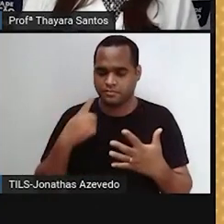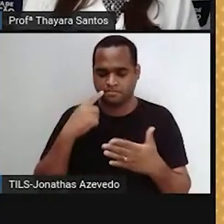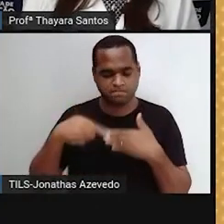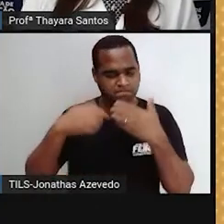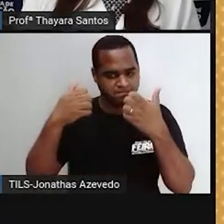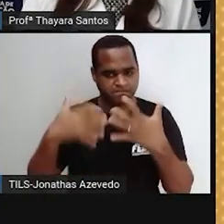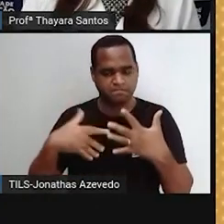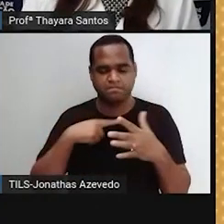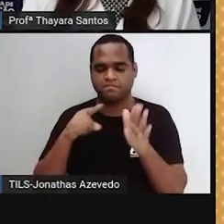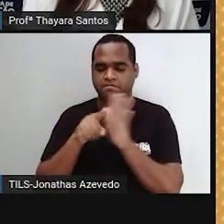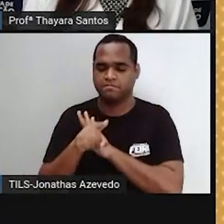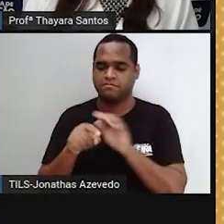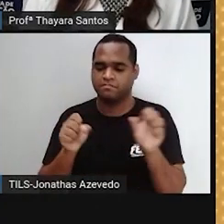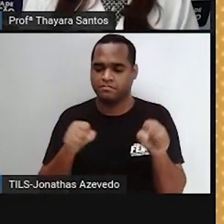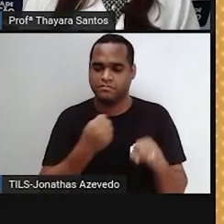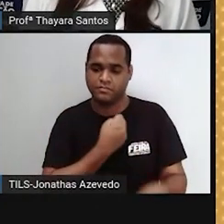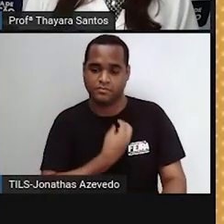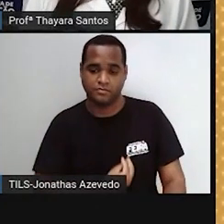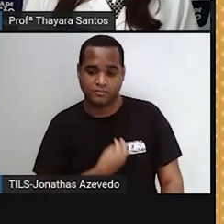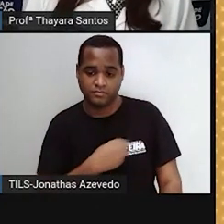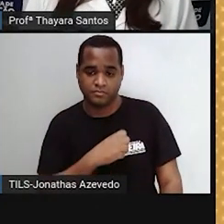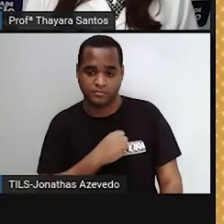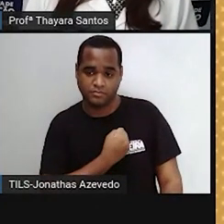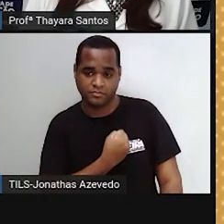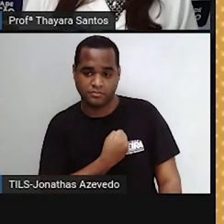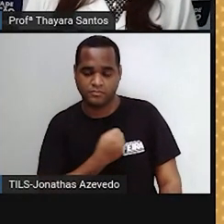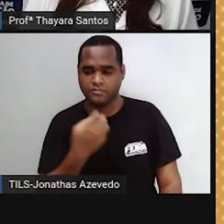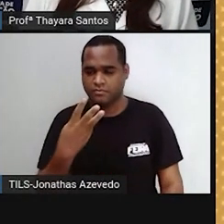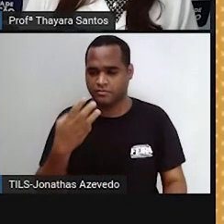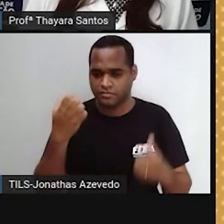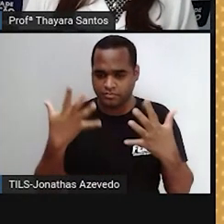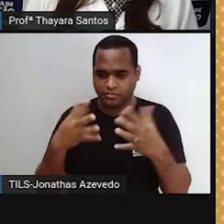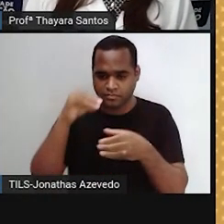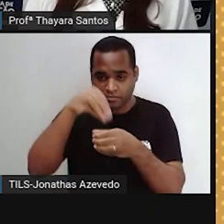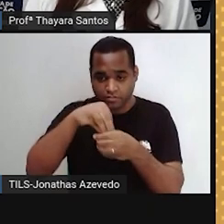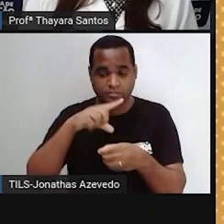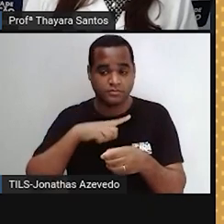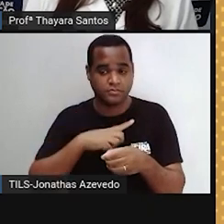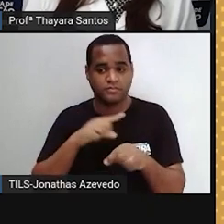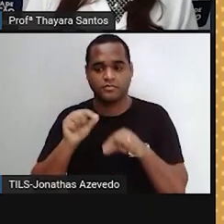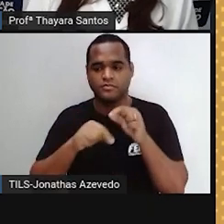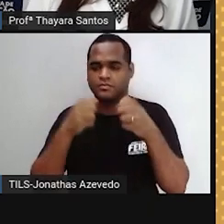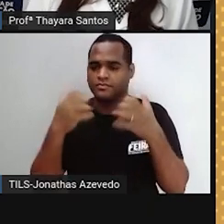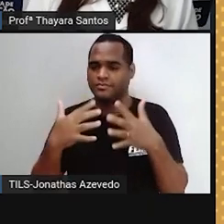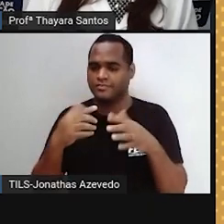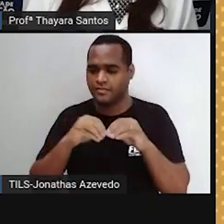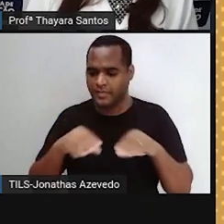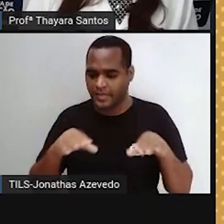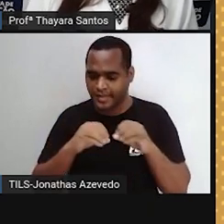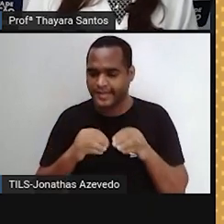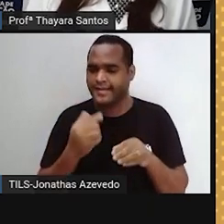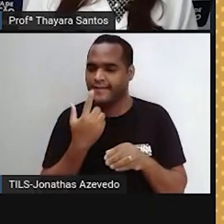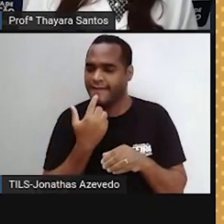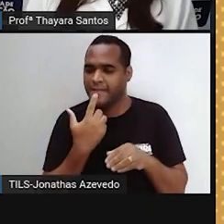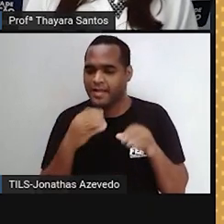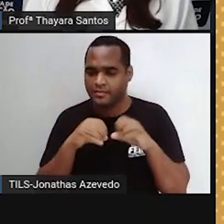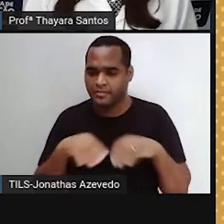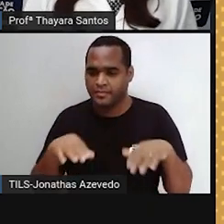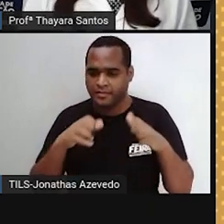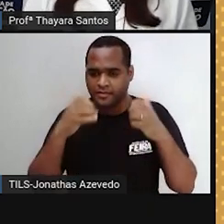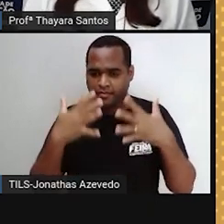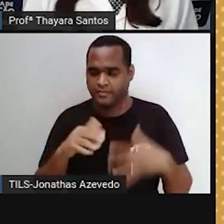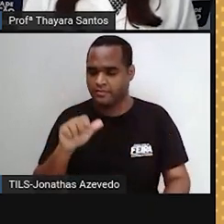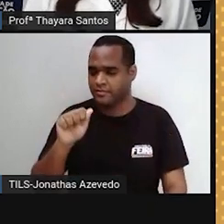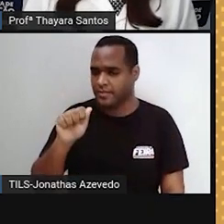Pergunta número 3. A tomada interna do útero que descama durante a menstruação, é? Letra